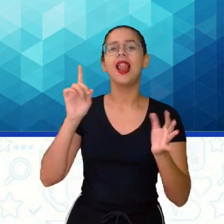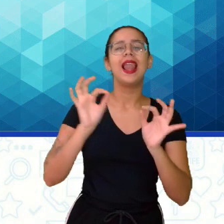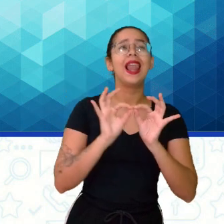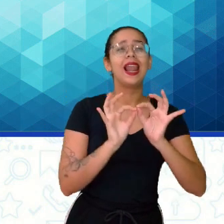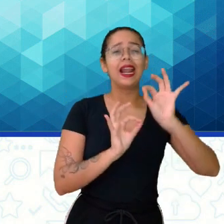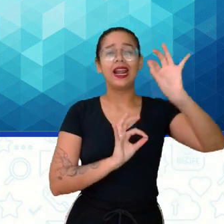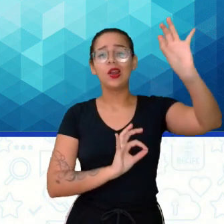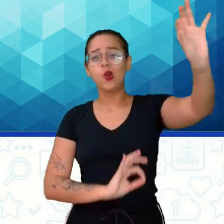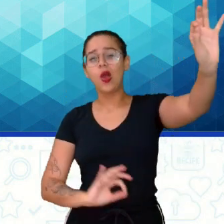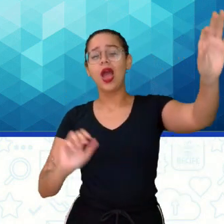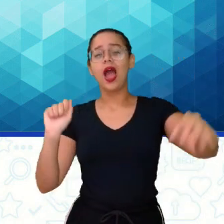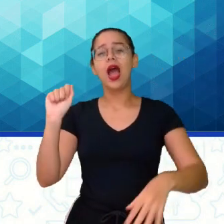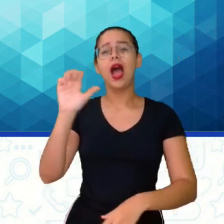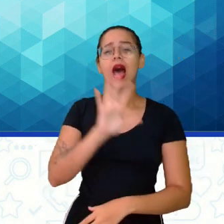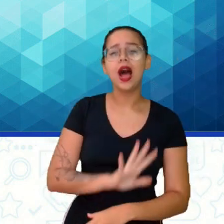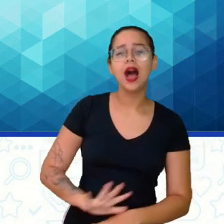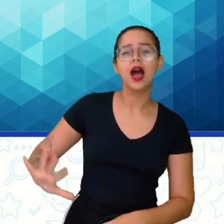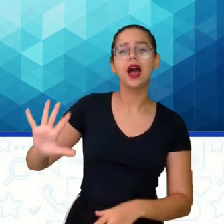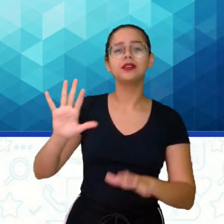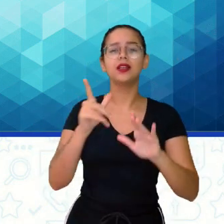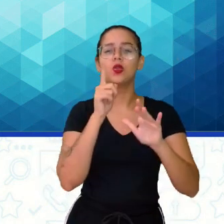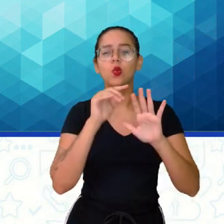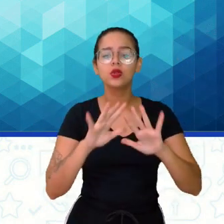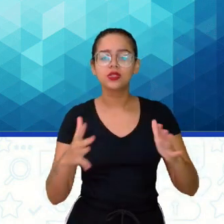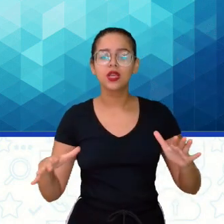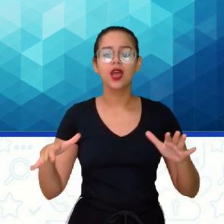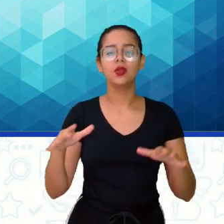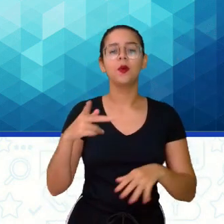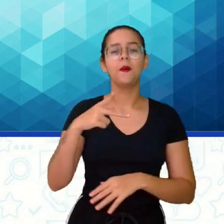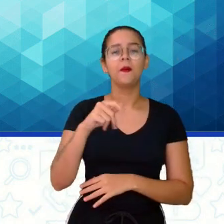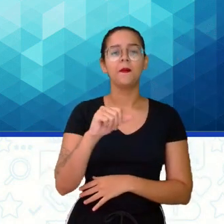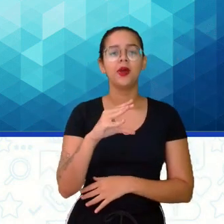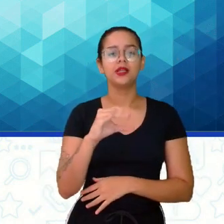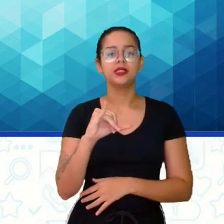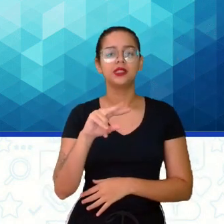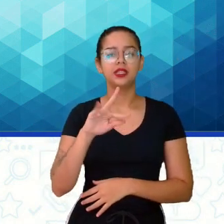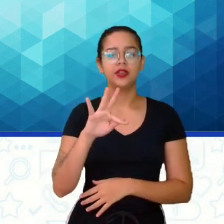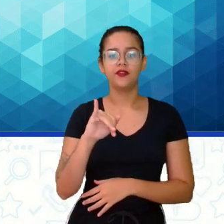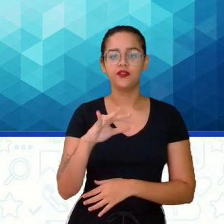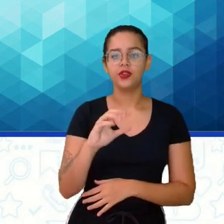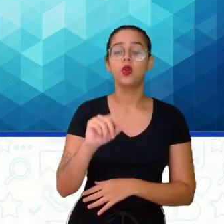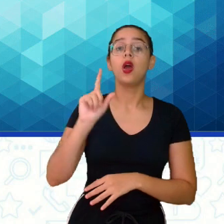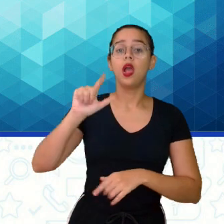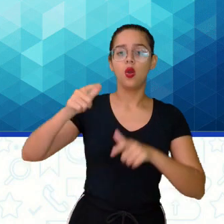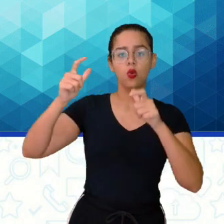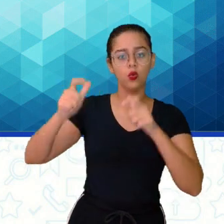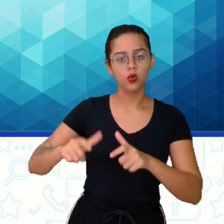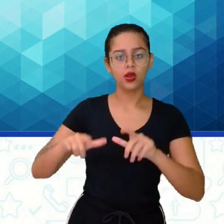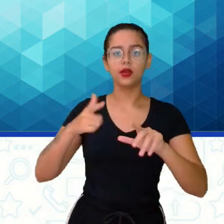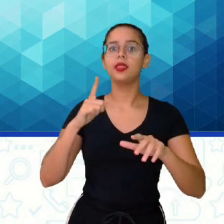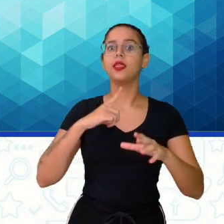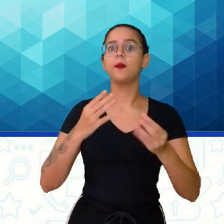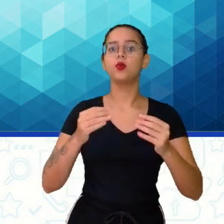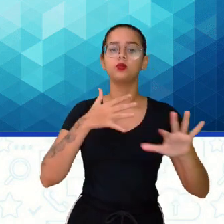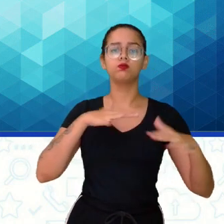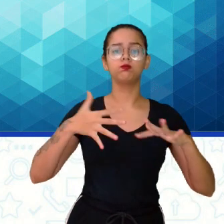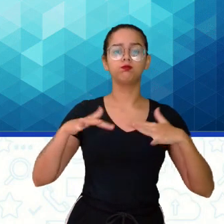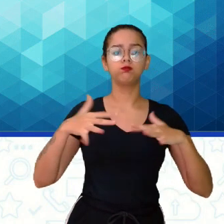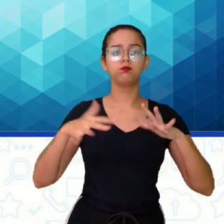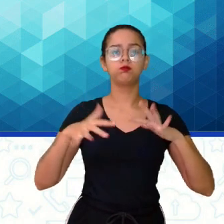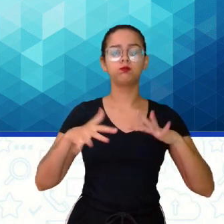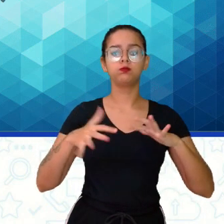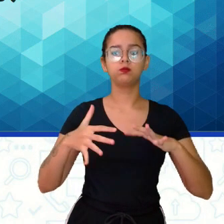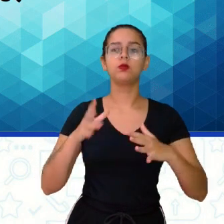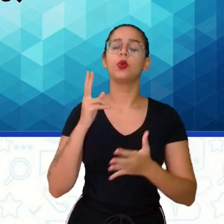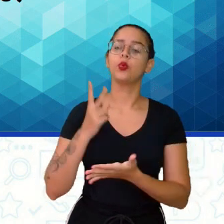Ásia, entendeu? Lá no Oceano Pacífico. Então, é uma região de instabilidade tectônica. Continuando,